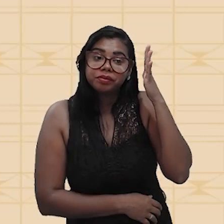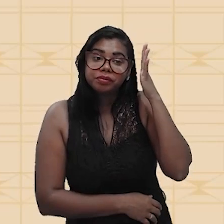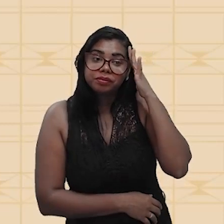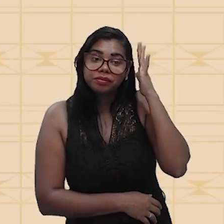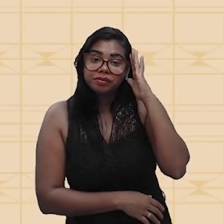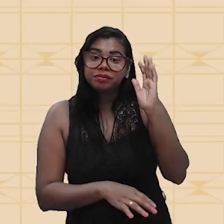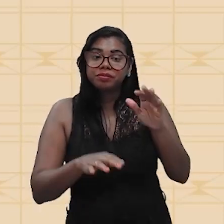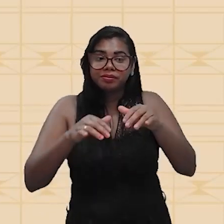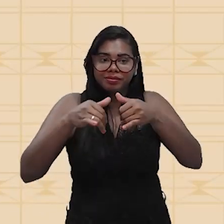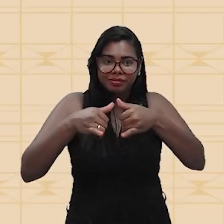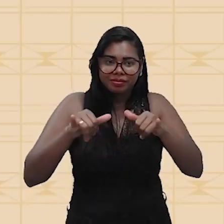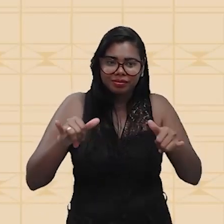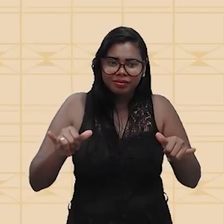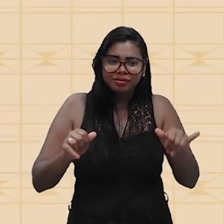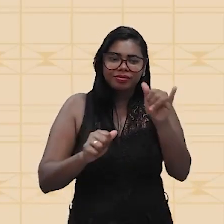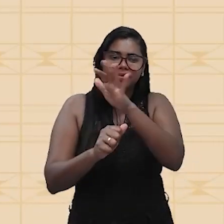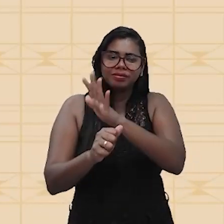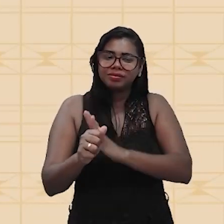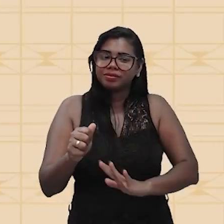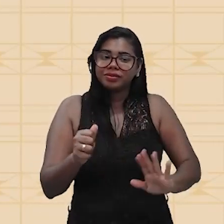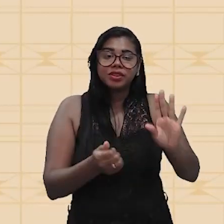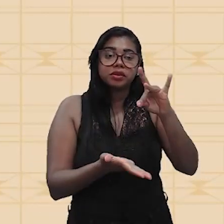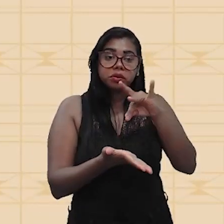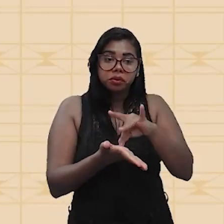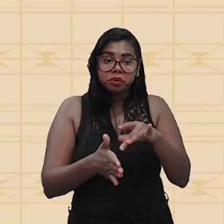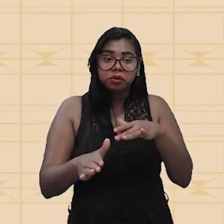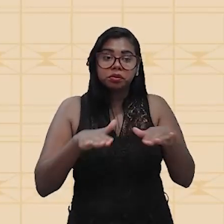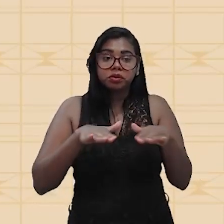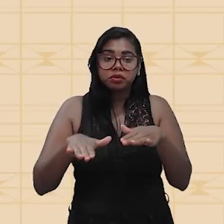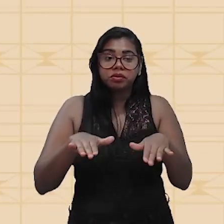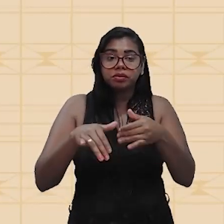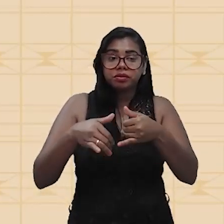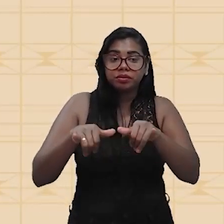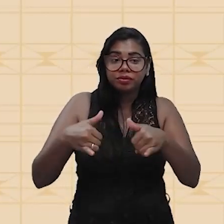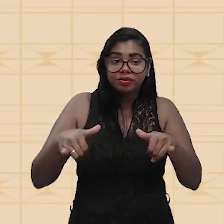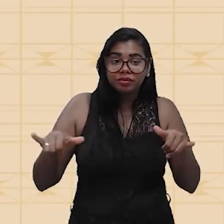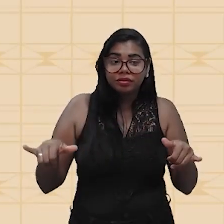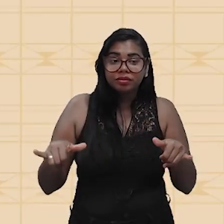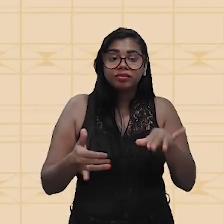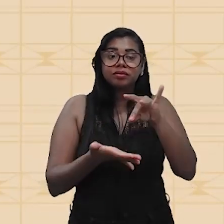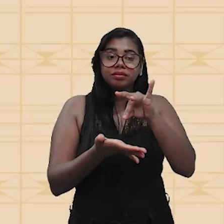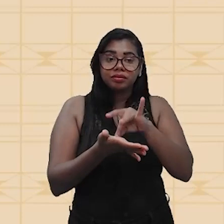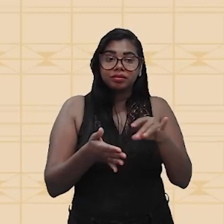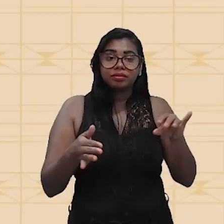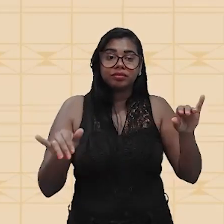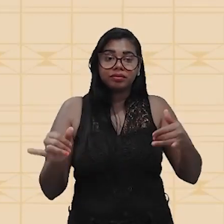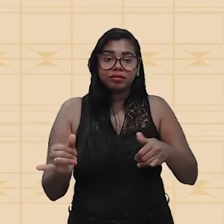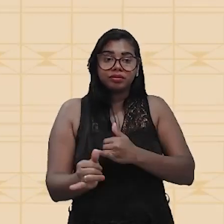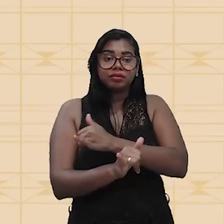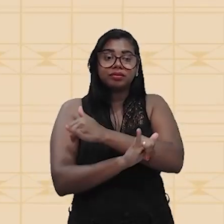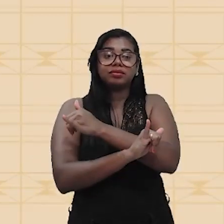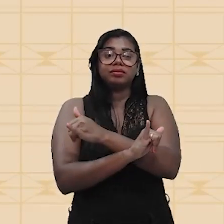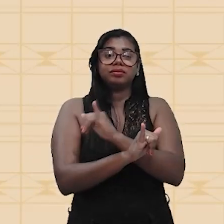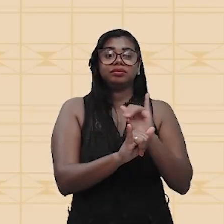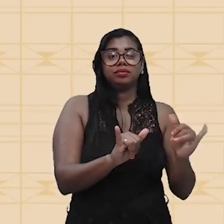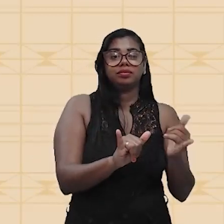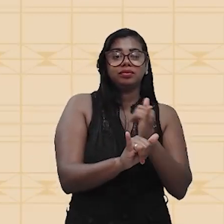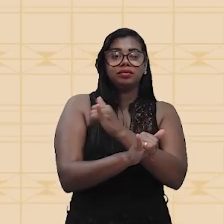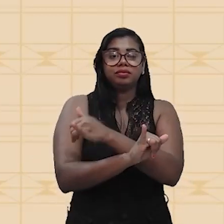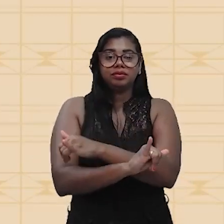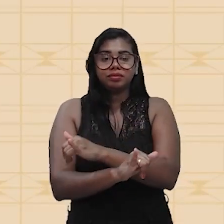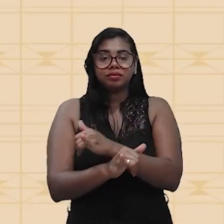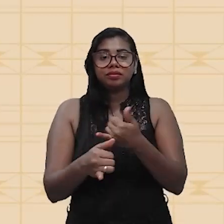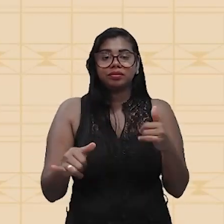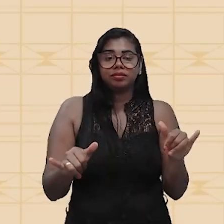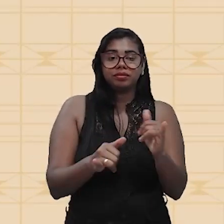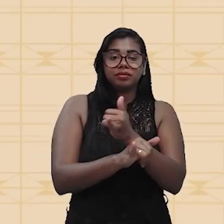não está no sentido do movimento dos elétrons, e sim o sentido contrário, que acaba ficando coincidindo com o